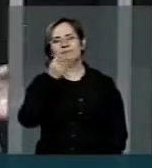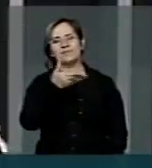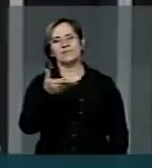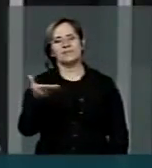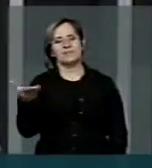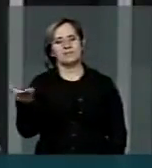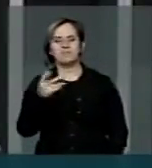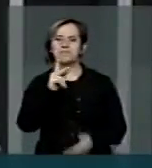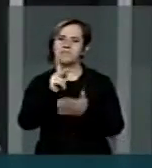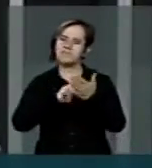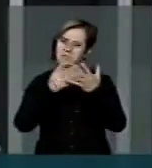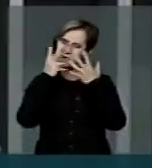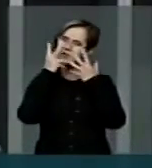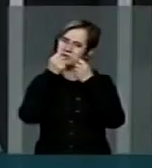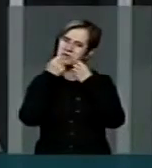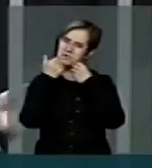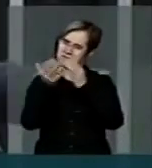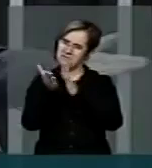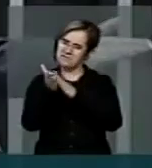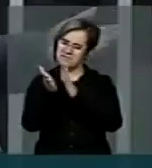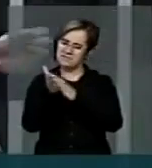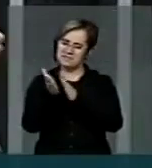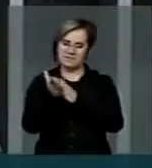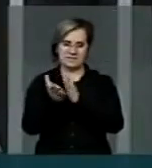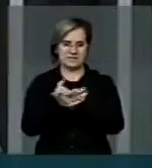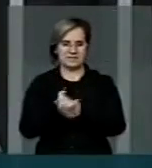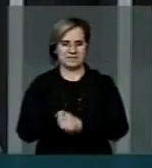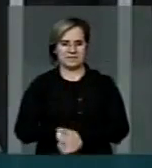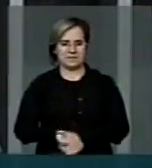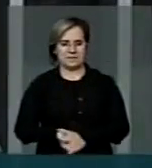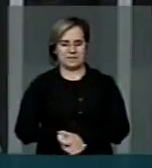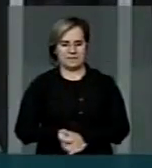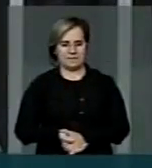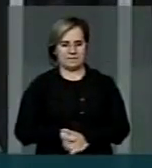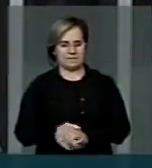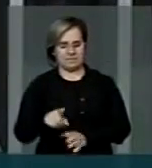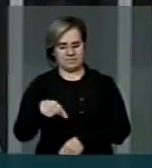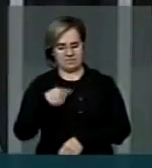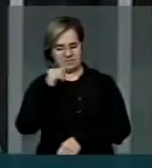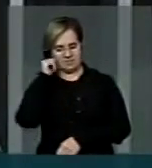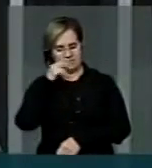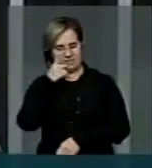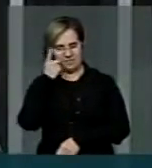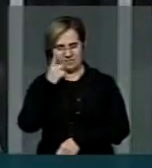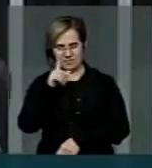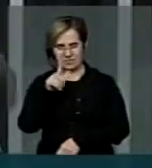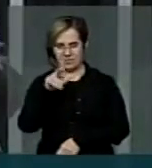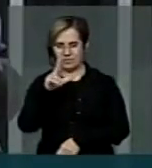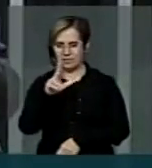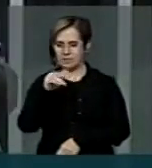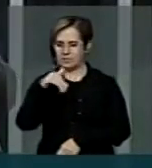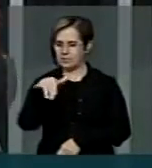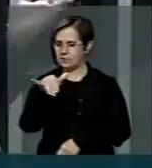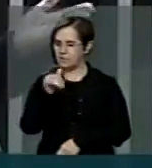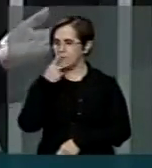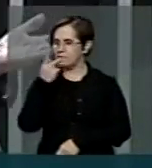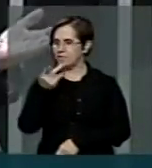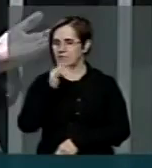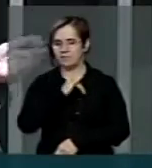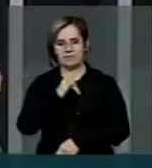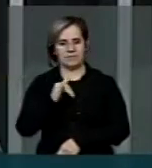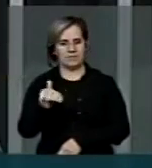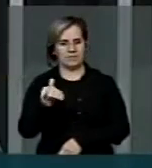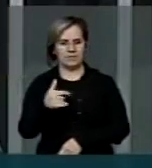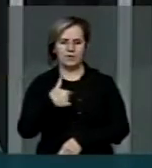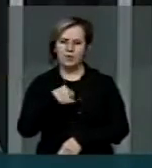bonita poesia dita pela nossa apresada deputada Lucie Chonask, que traz, deputada Lucie,